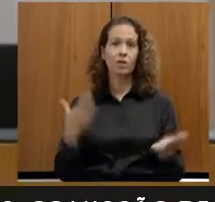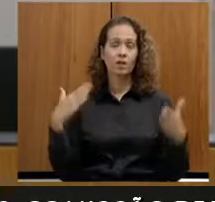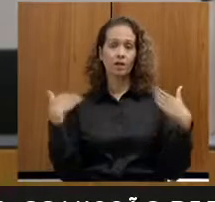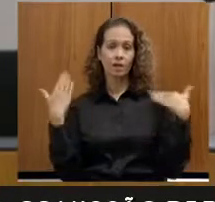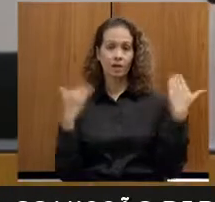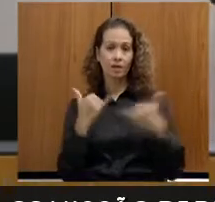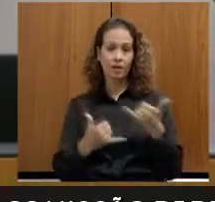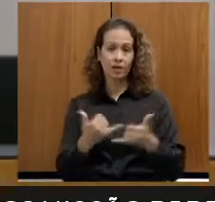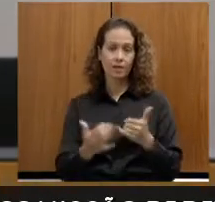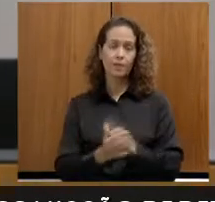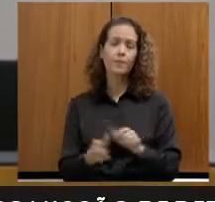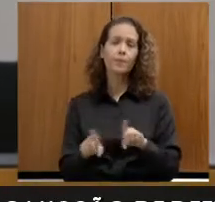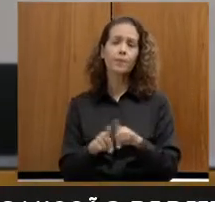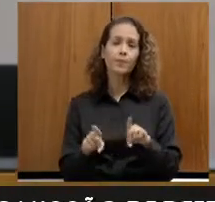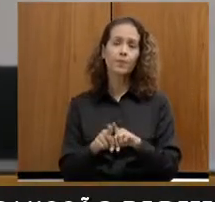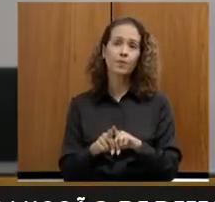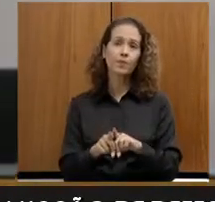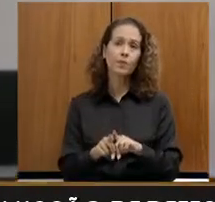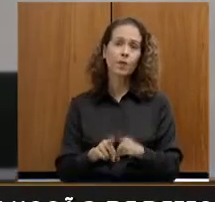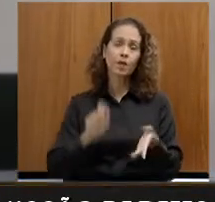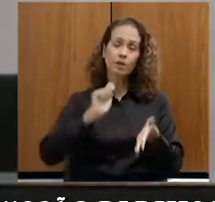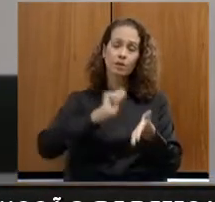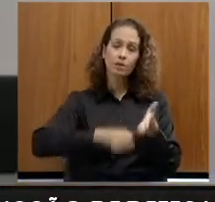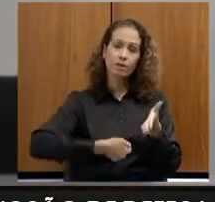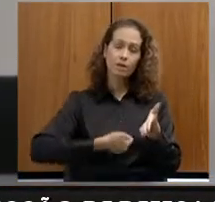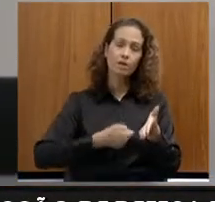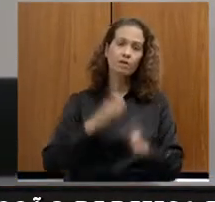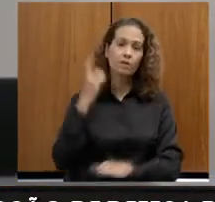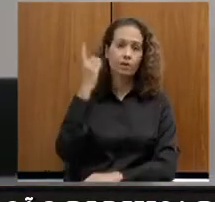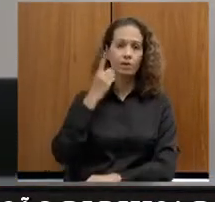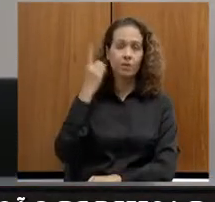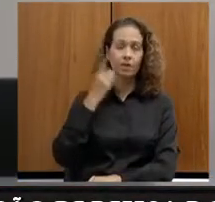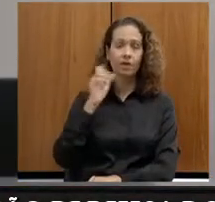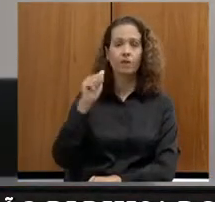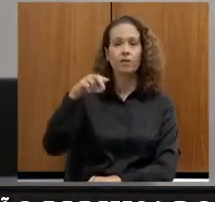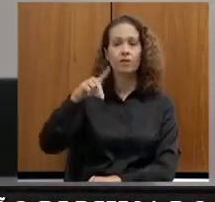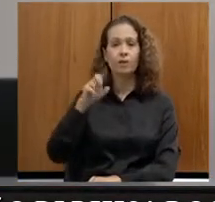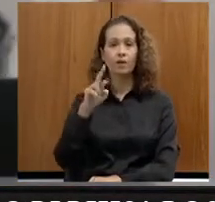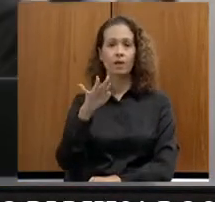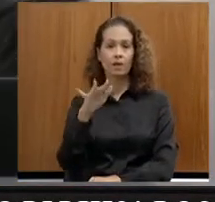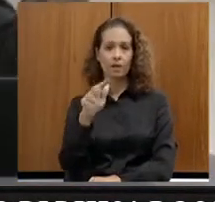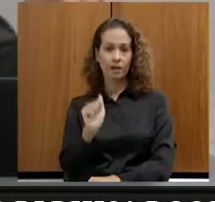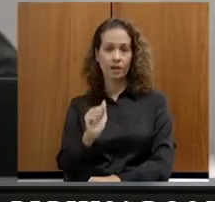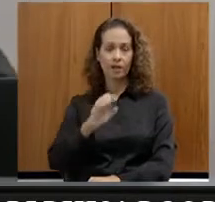e agora assinado pela deputada Andréa de Jesus.